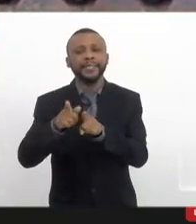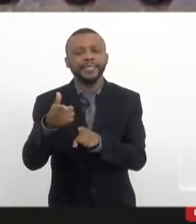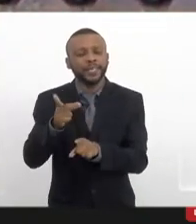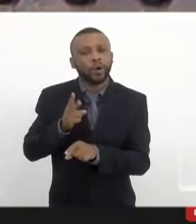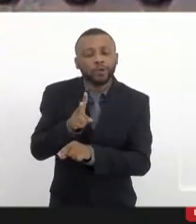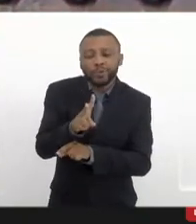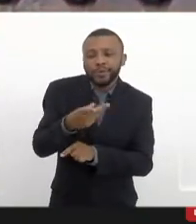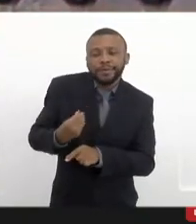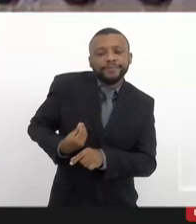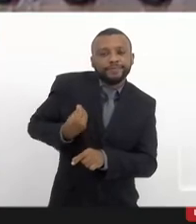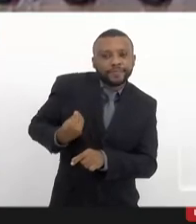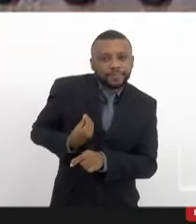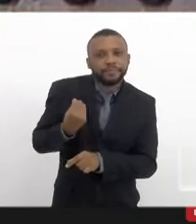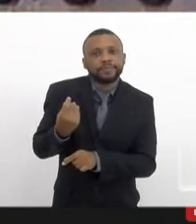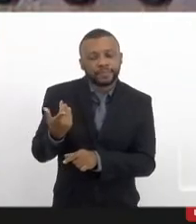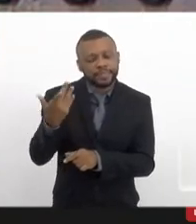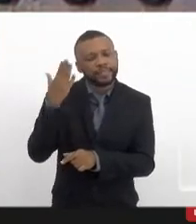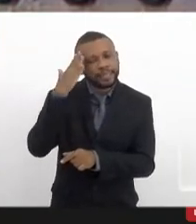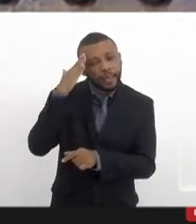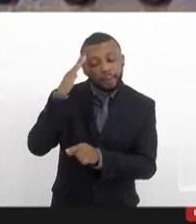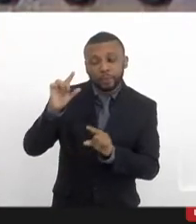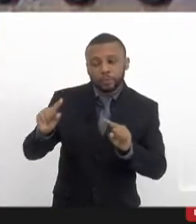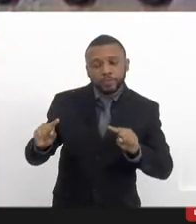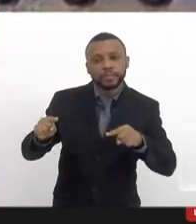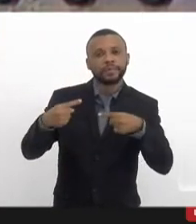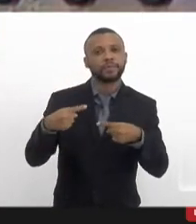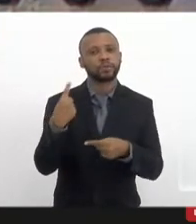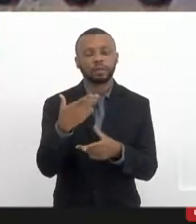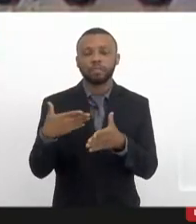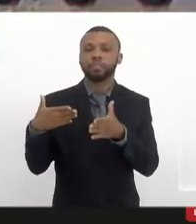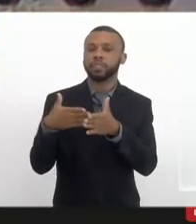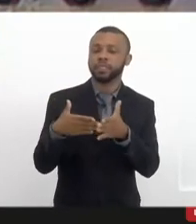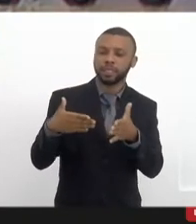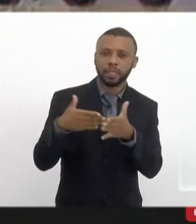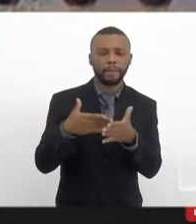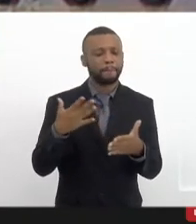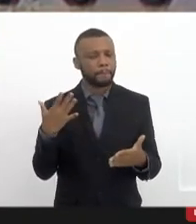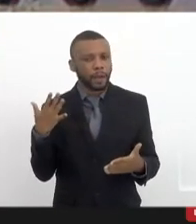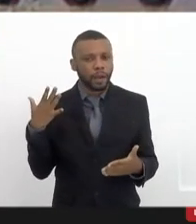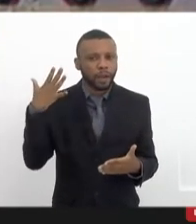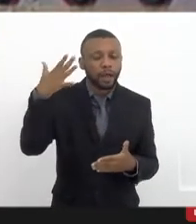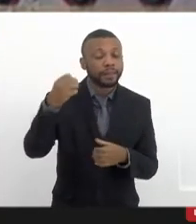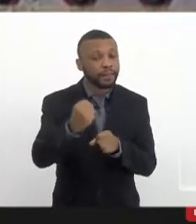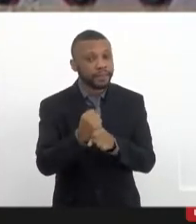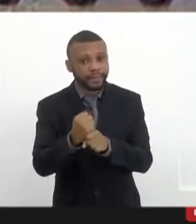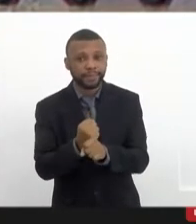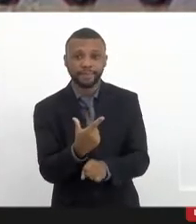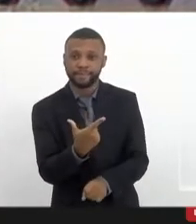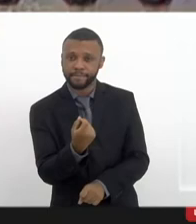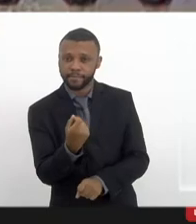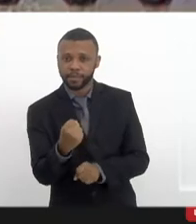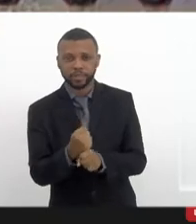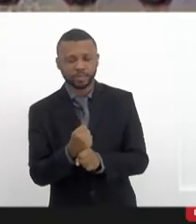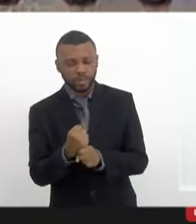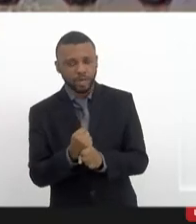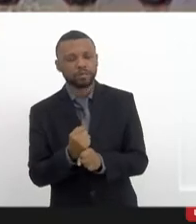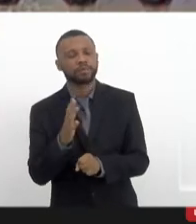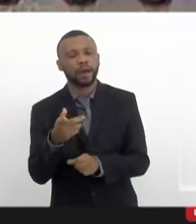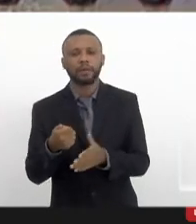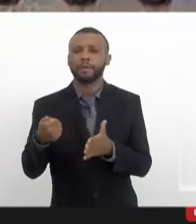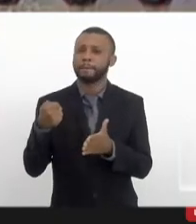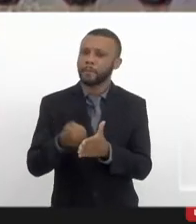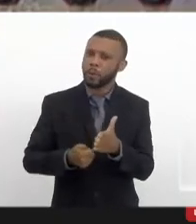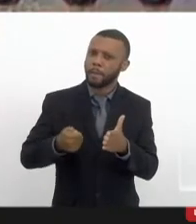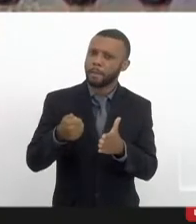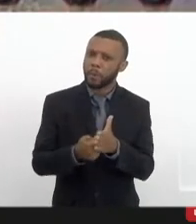apesar dos desafios que a gente enfrenta em todos esses pouco mais de 20 anos de muita luta, de